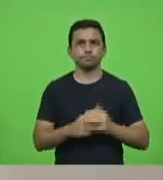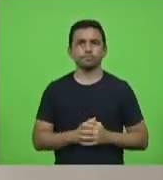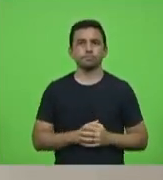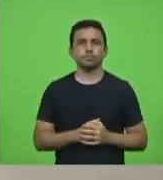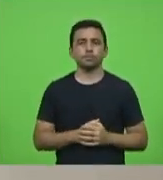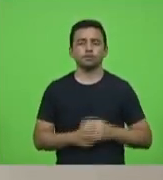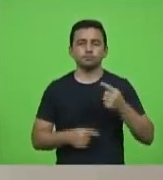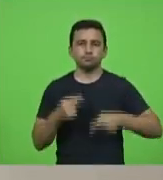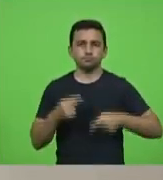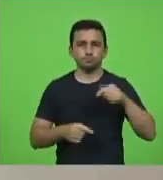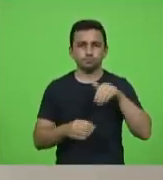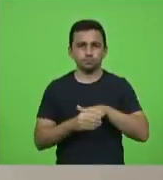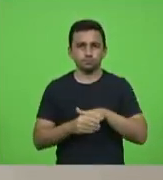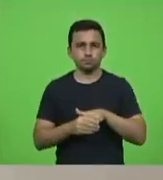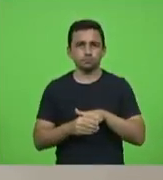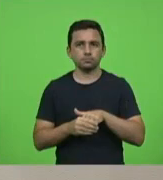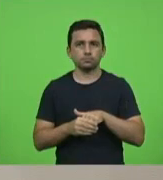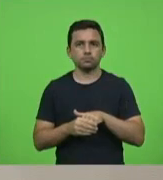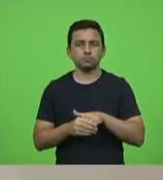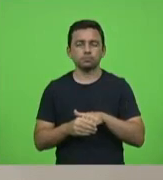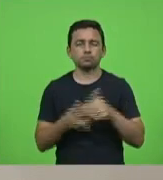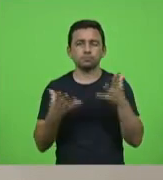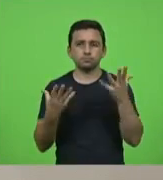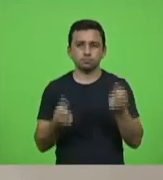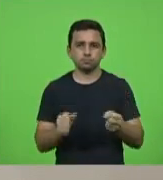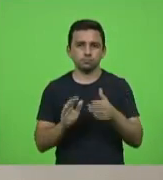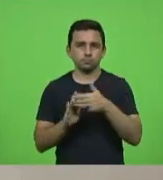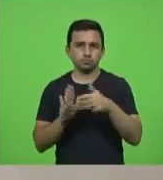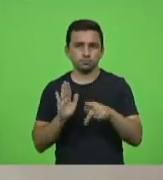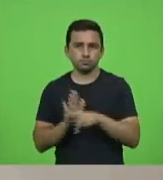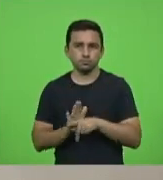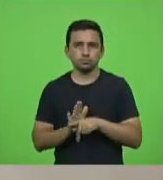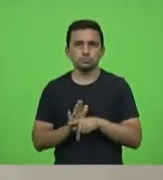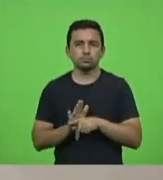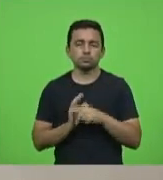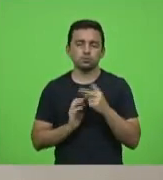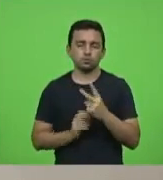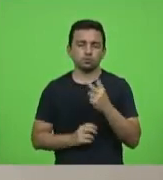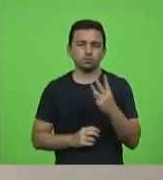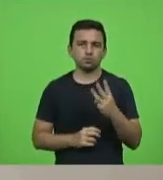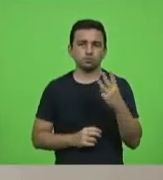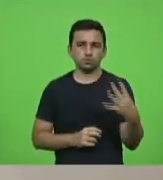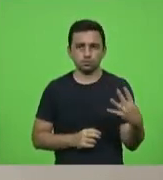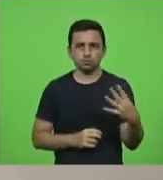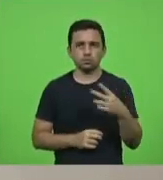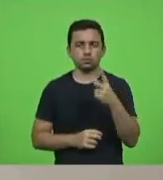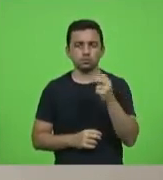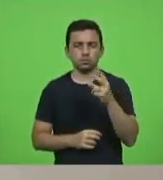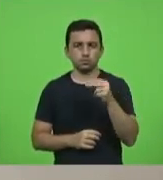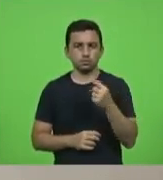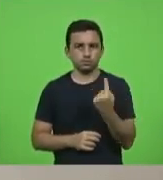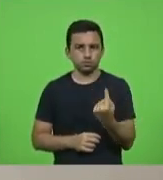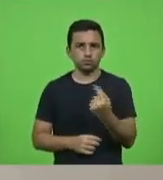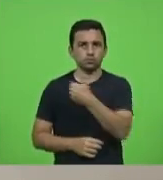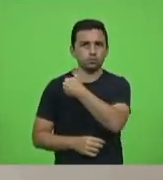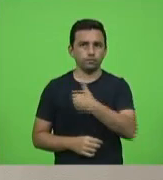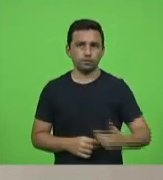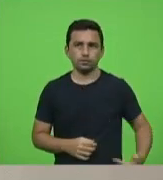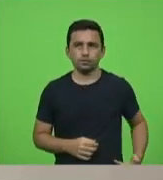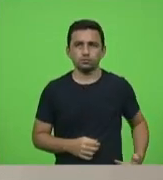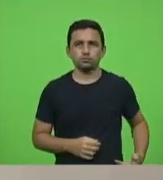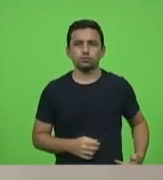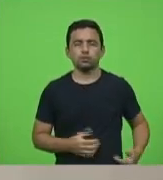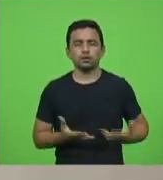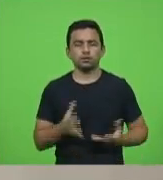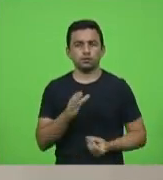discussão e votação em turno único da admissibilidade da medida provisória 234 de 2021 autor governo do estado institui o